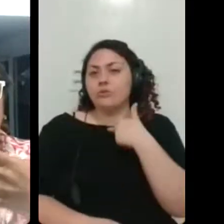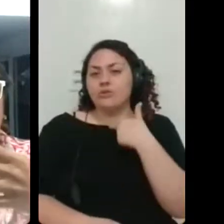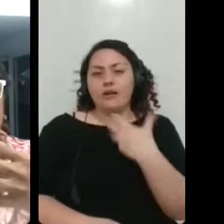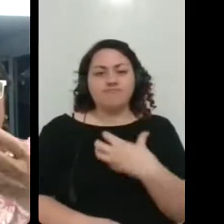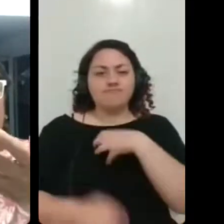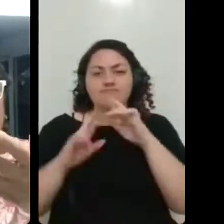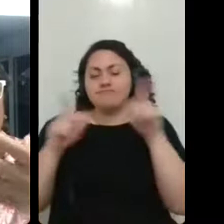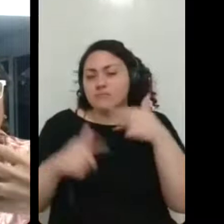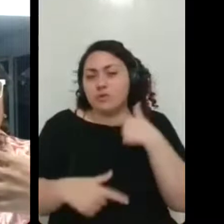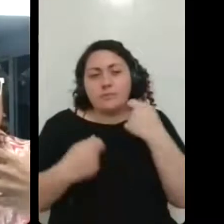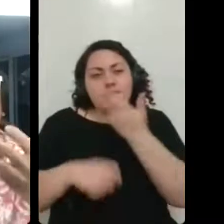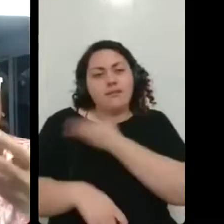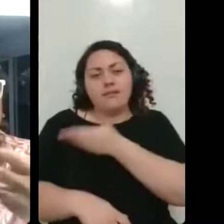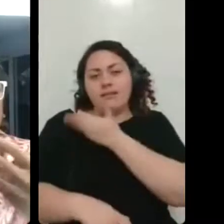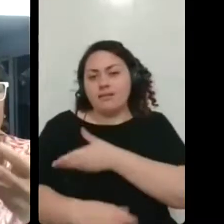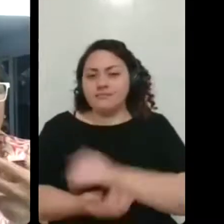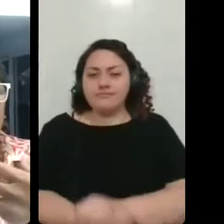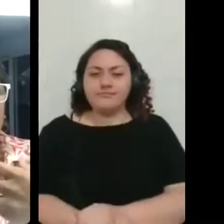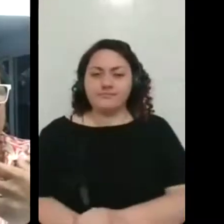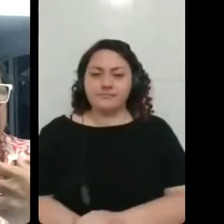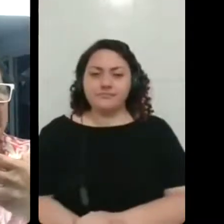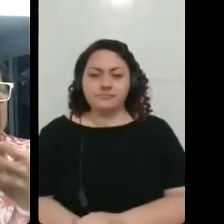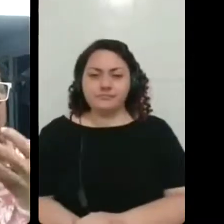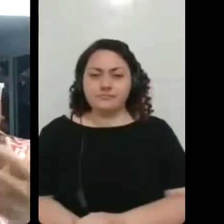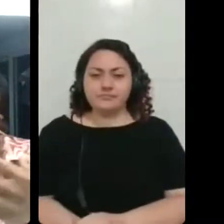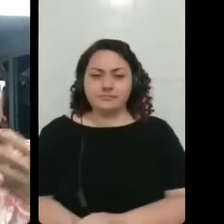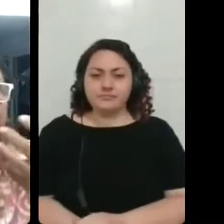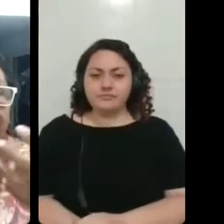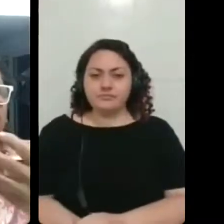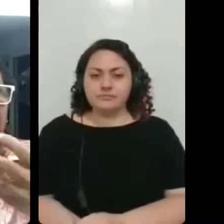e a ideia de eu levar de uma forma mais,